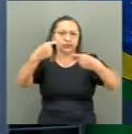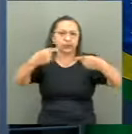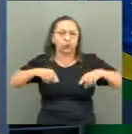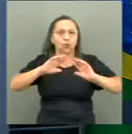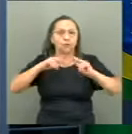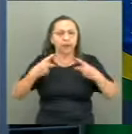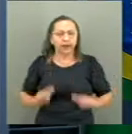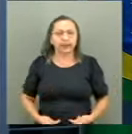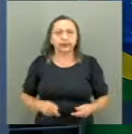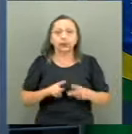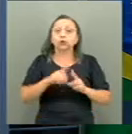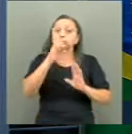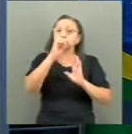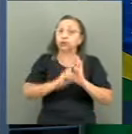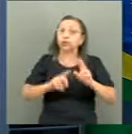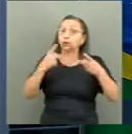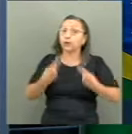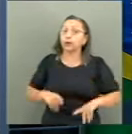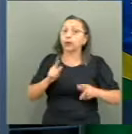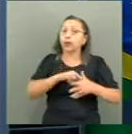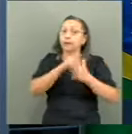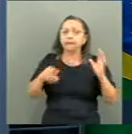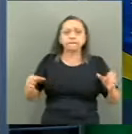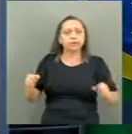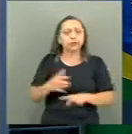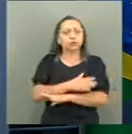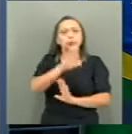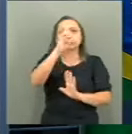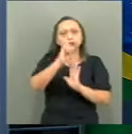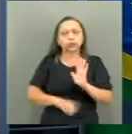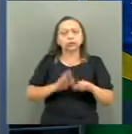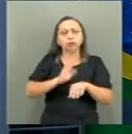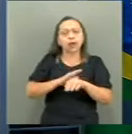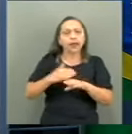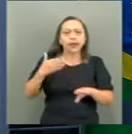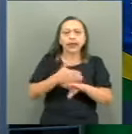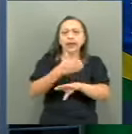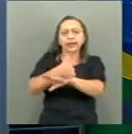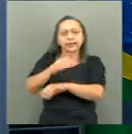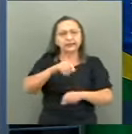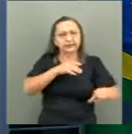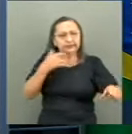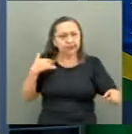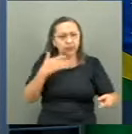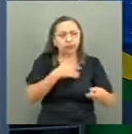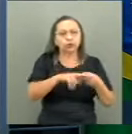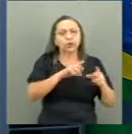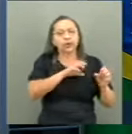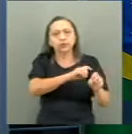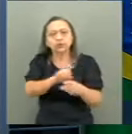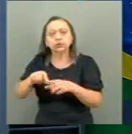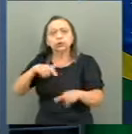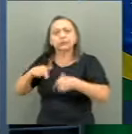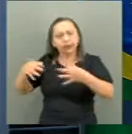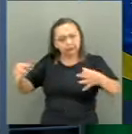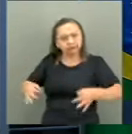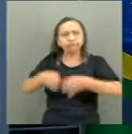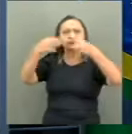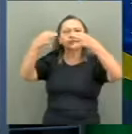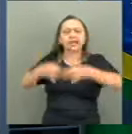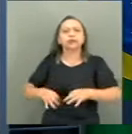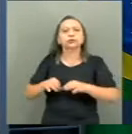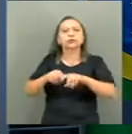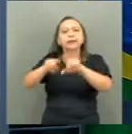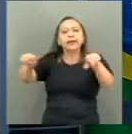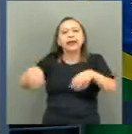Direitos humanos é a plenitude pelo direito à saúde, à educação, ao trabalho decente, à terra,